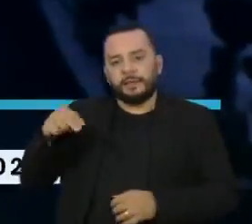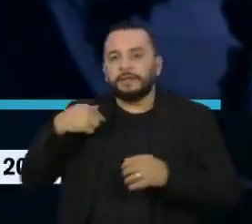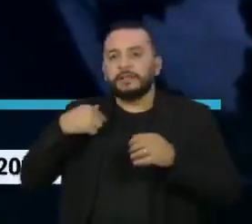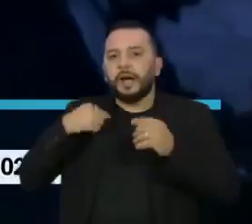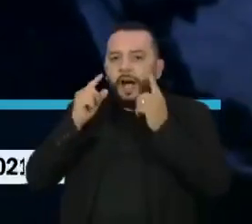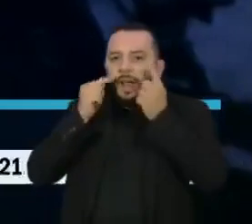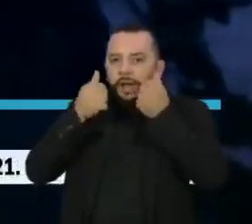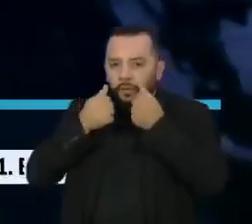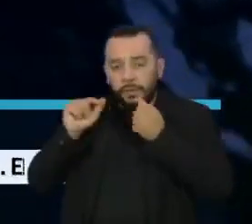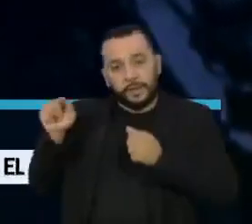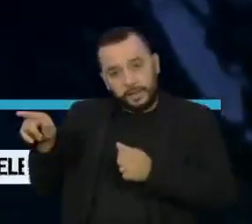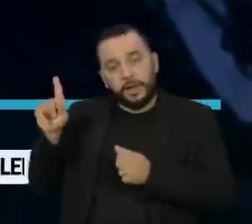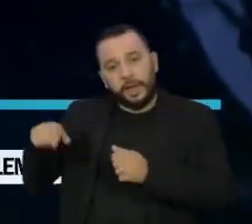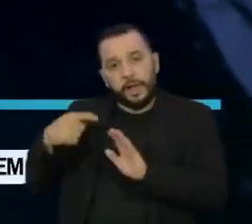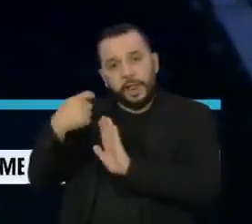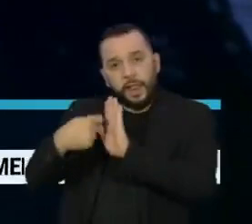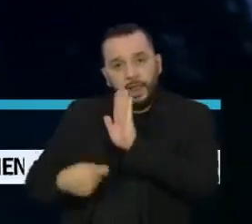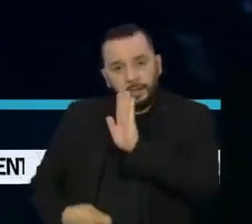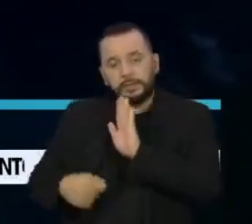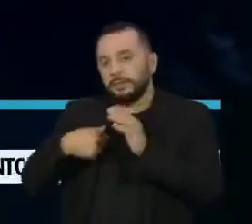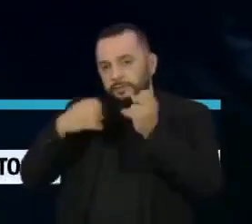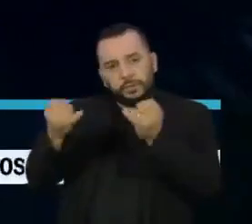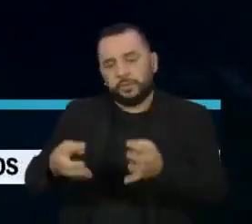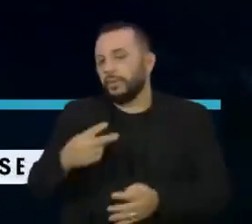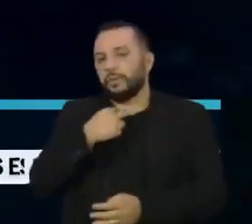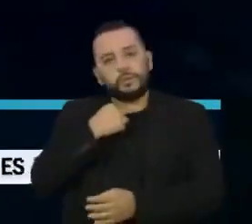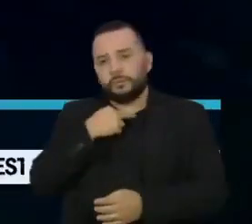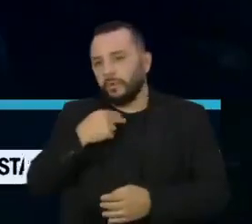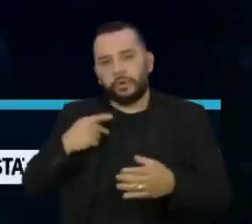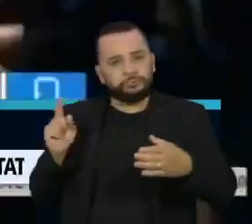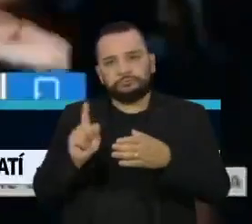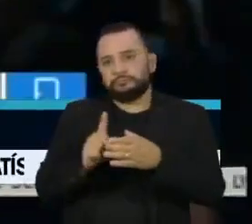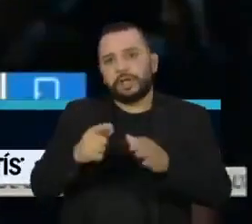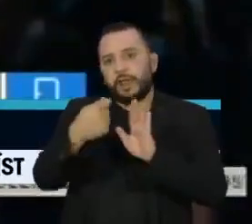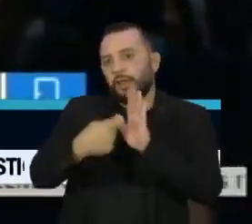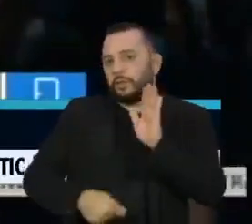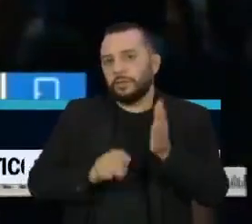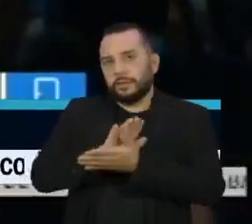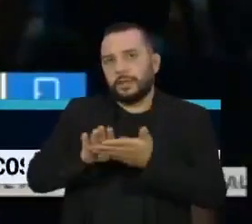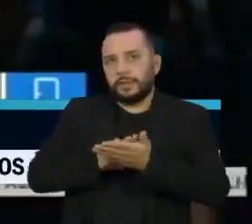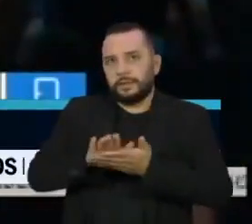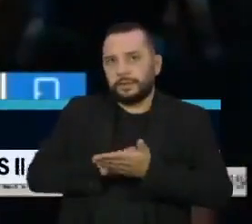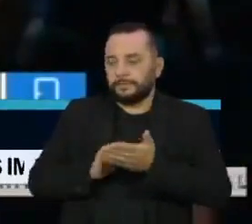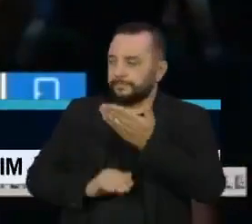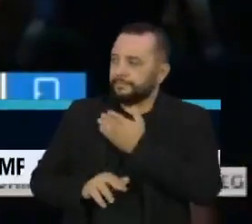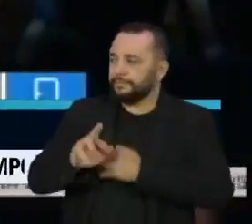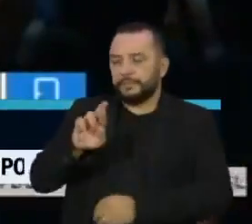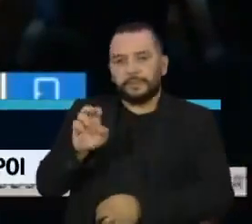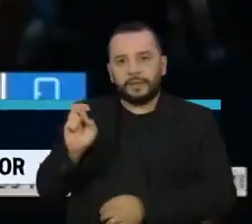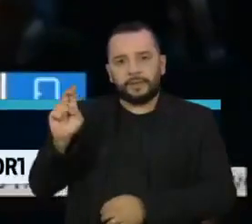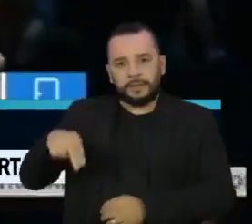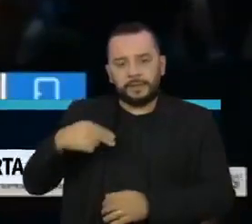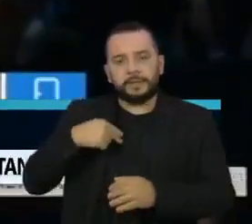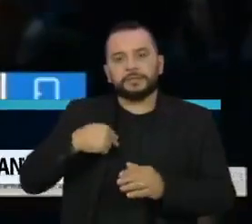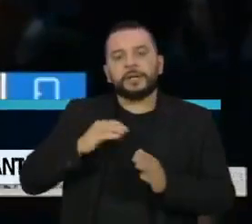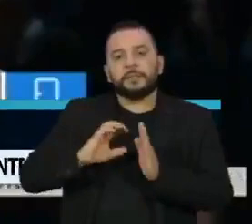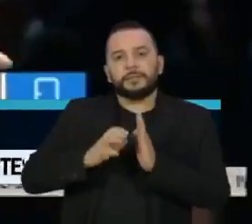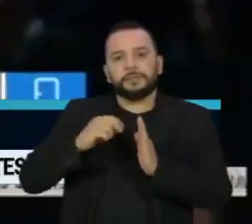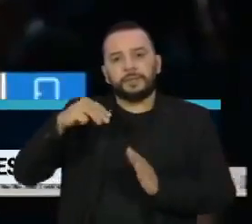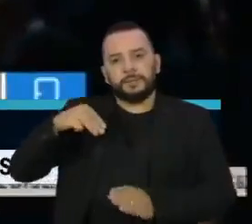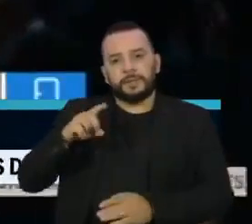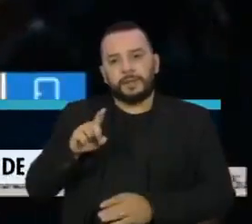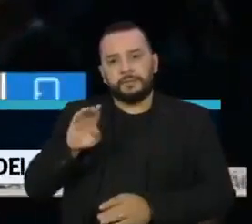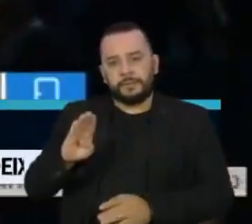que era cotado para ser o relator, declarou que não pode assumir o cargo. O senador Renan Calheiros, do MDB de Alagoas,